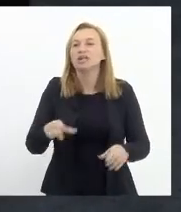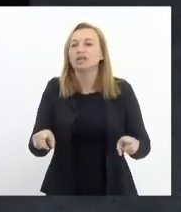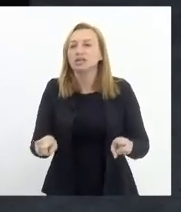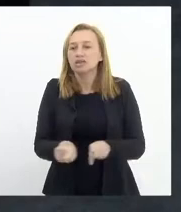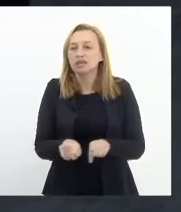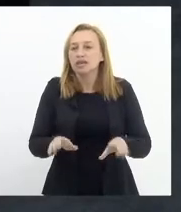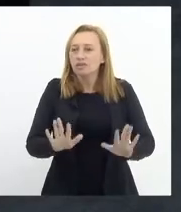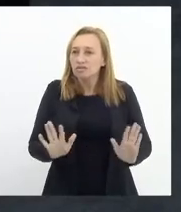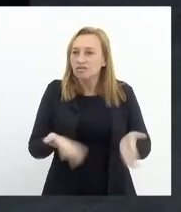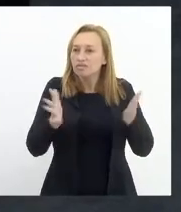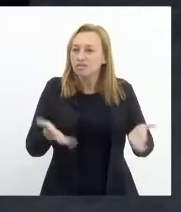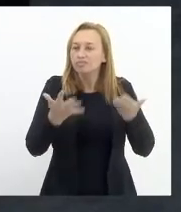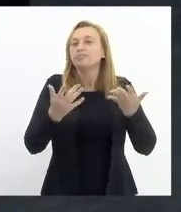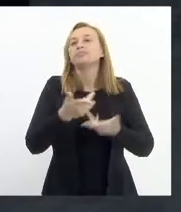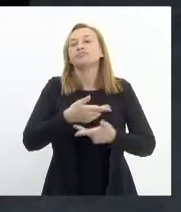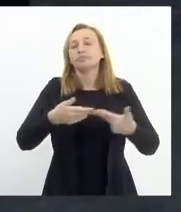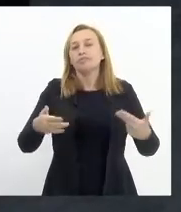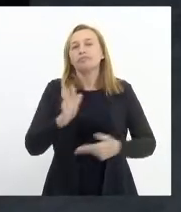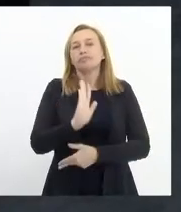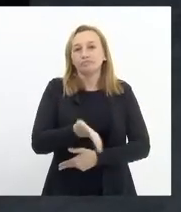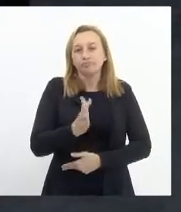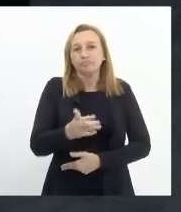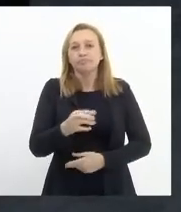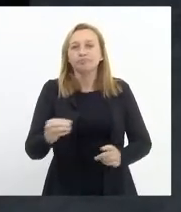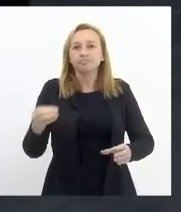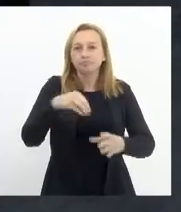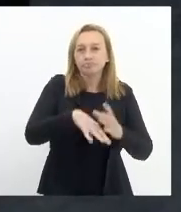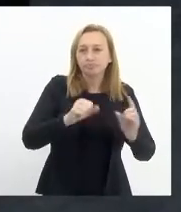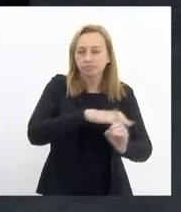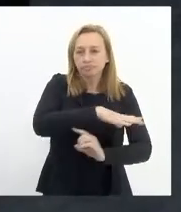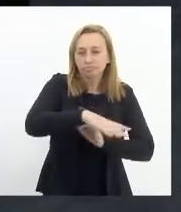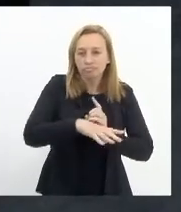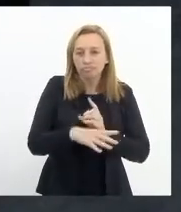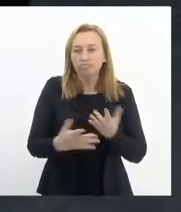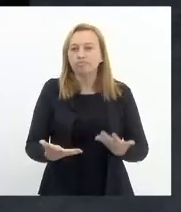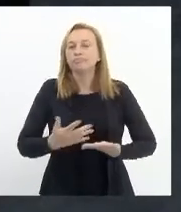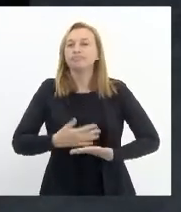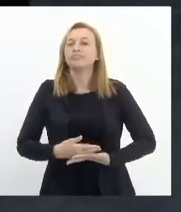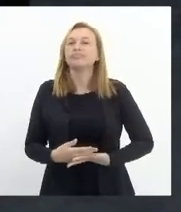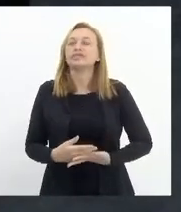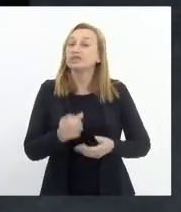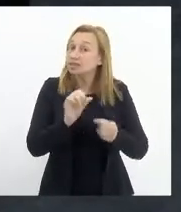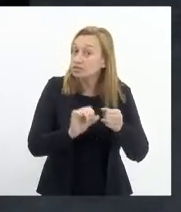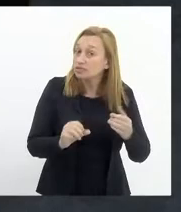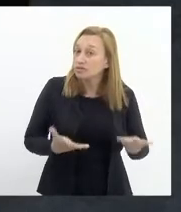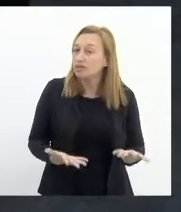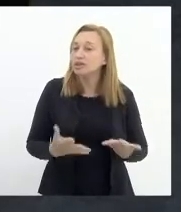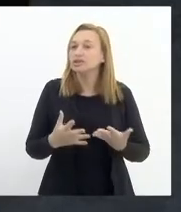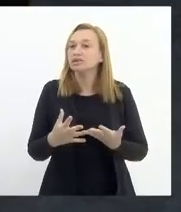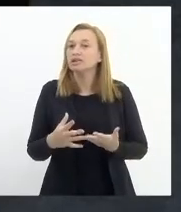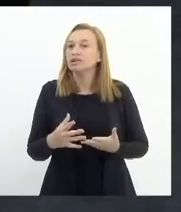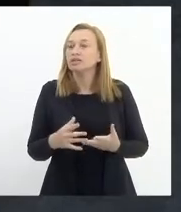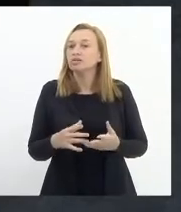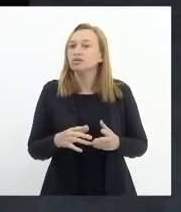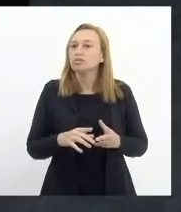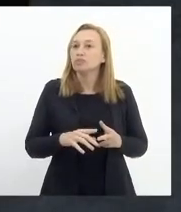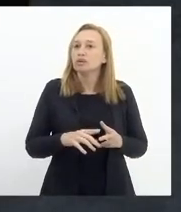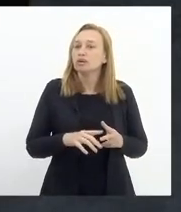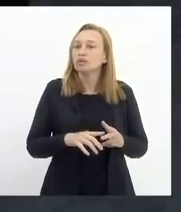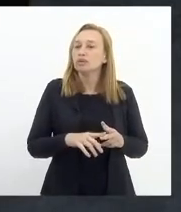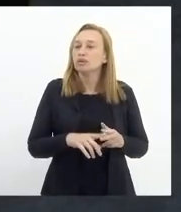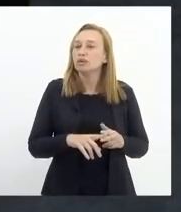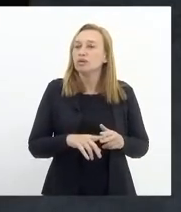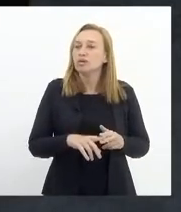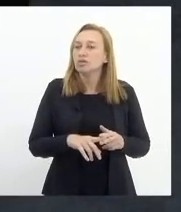várias iniciativas já na nossa sociedade que fazem uma reconstrução do seio